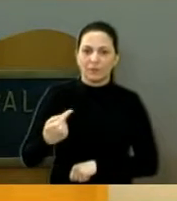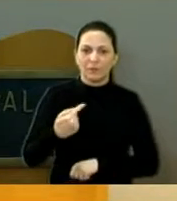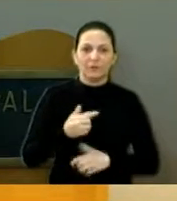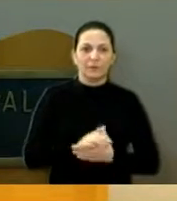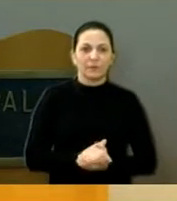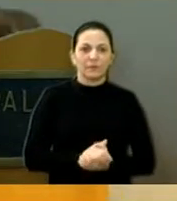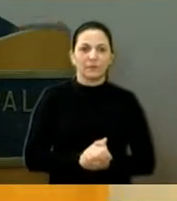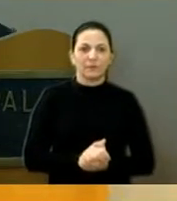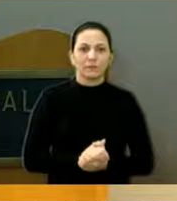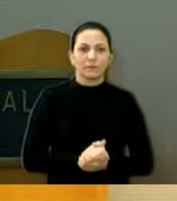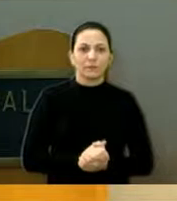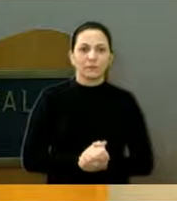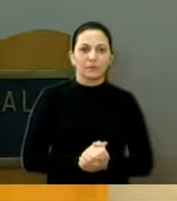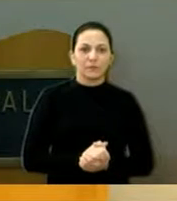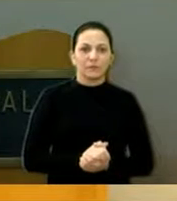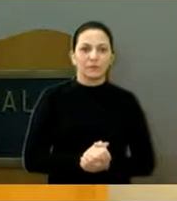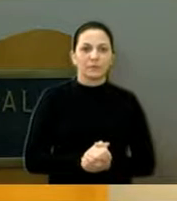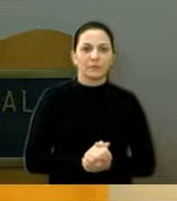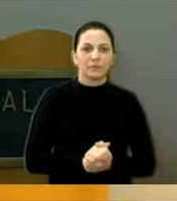estiver aí na imprensa.